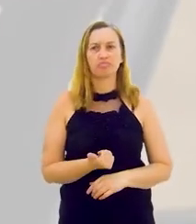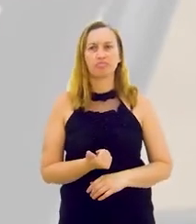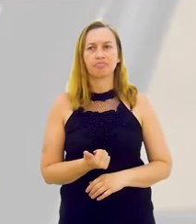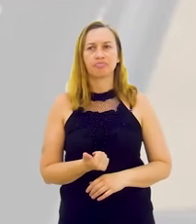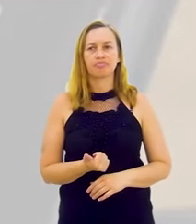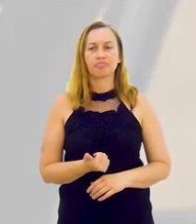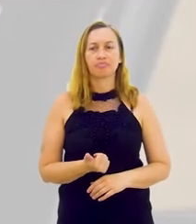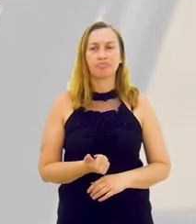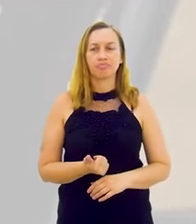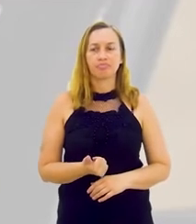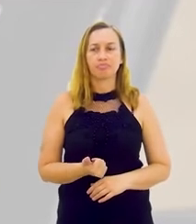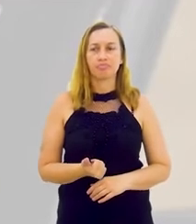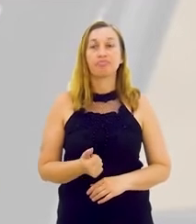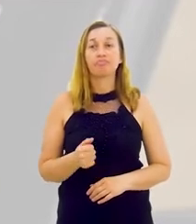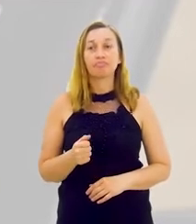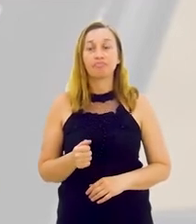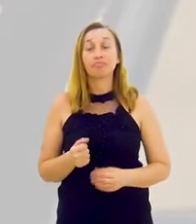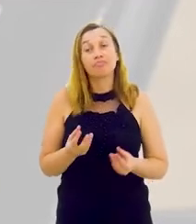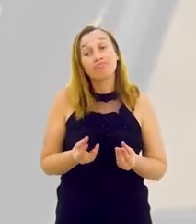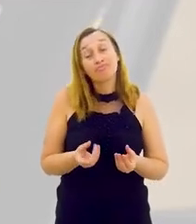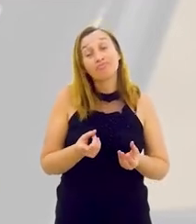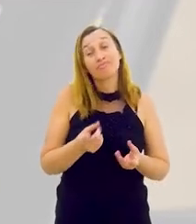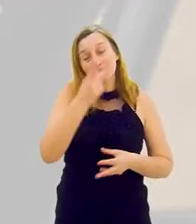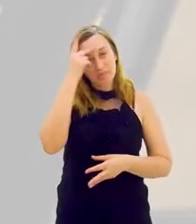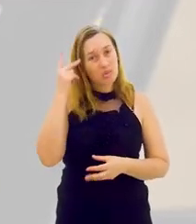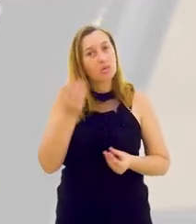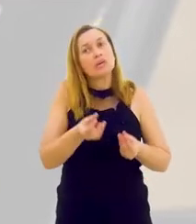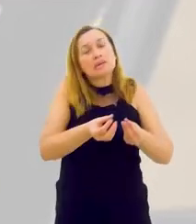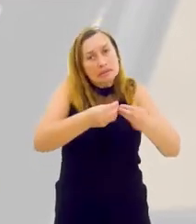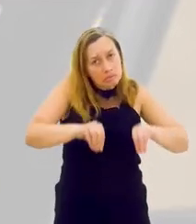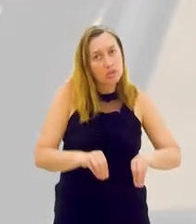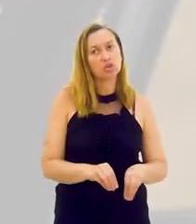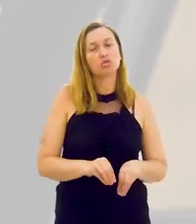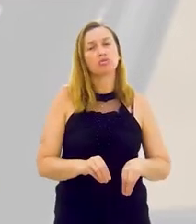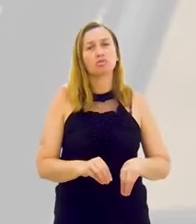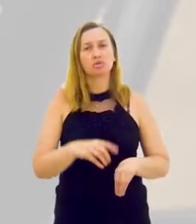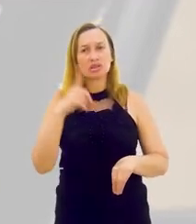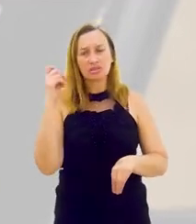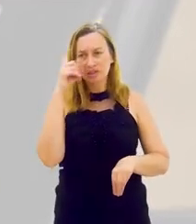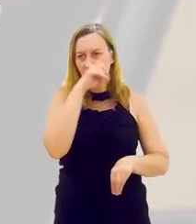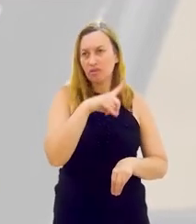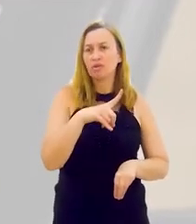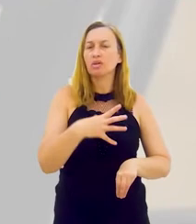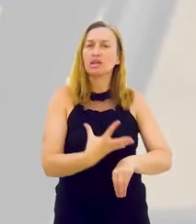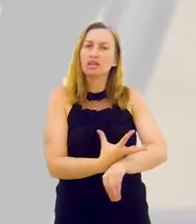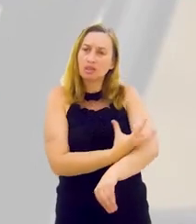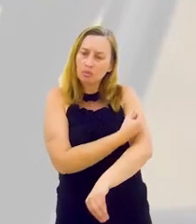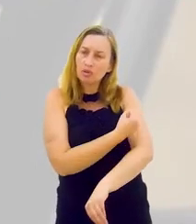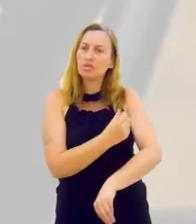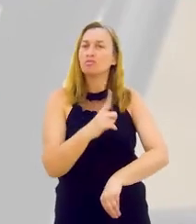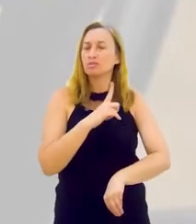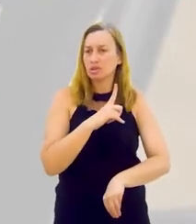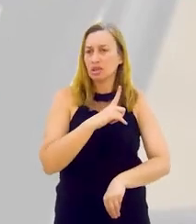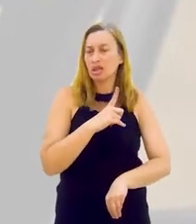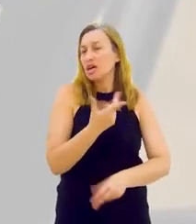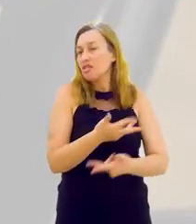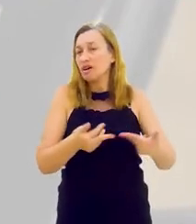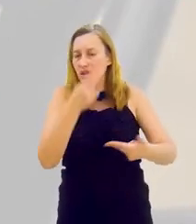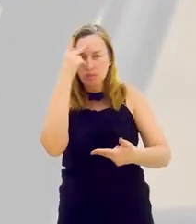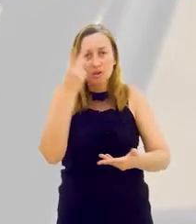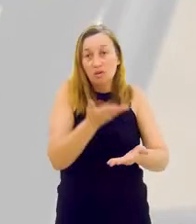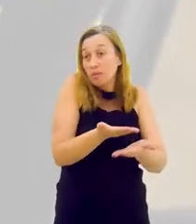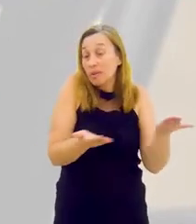que não são positivas para o soft skill e que vão se prejudicar. Essa pessoa vai ter dificuldades muito sérias,